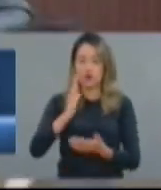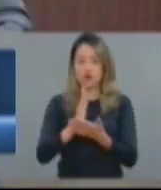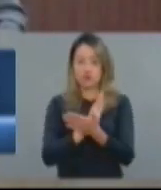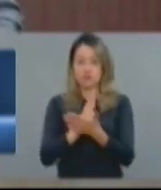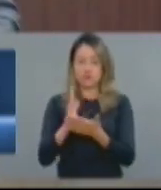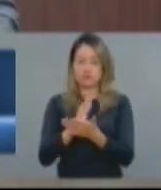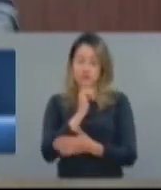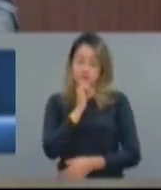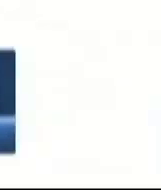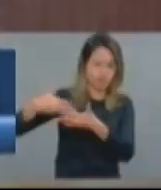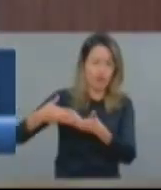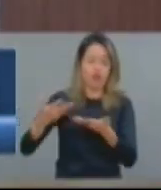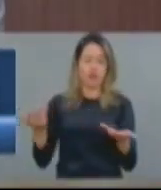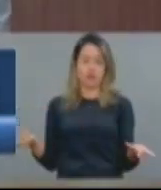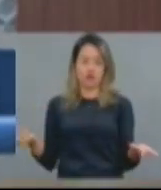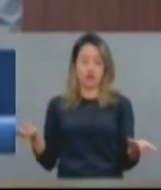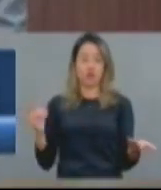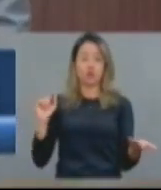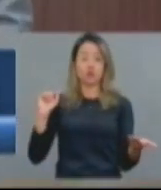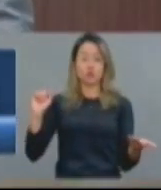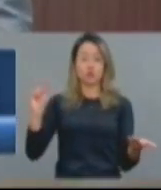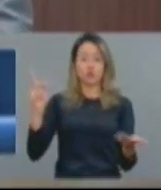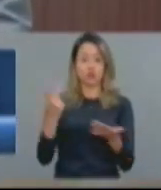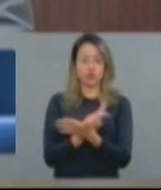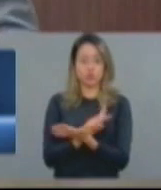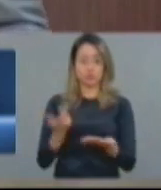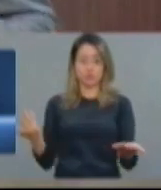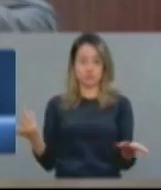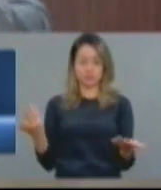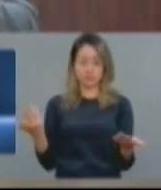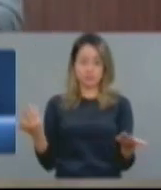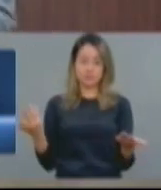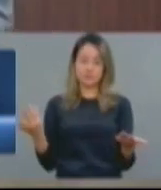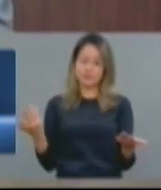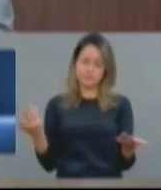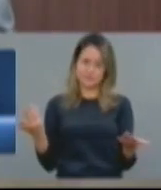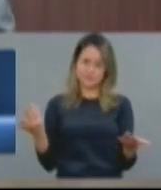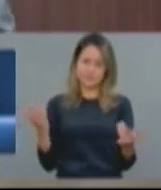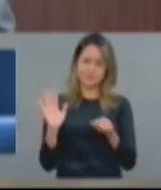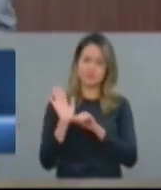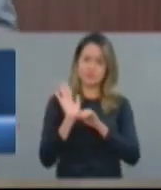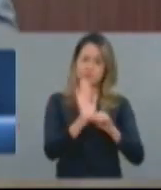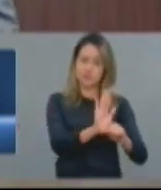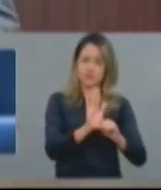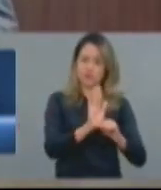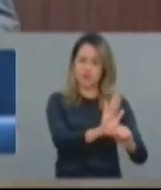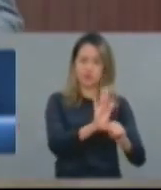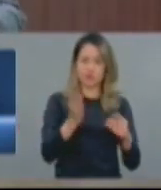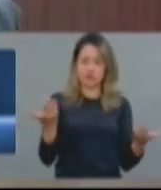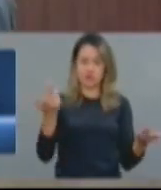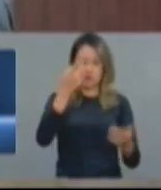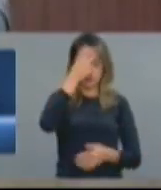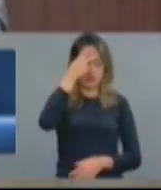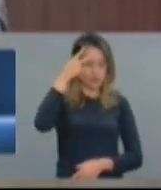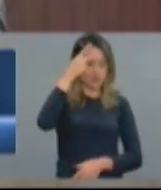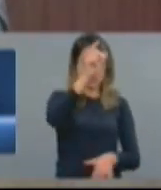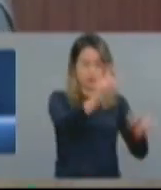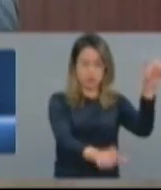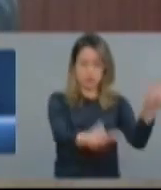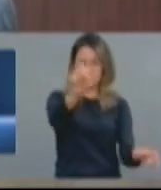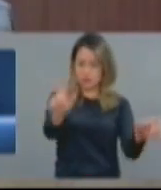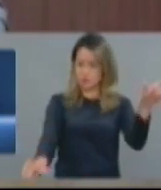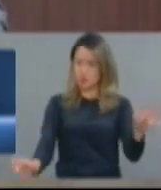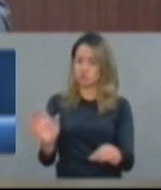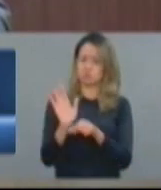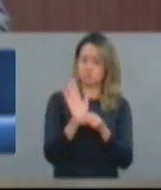metalúrgico, principalmente, privilegiando aqueles que não faziam esforço para economizar e nem para trabalhar